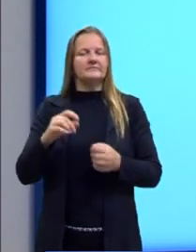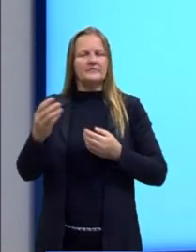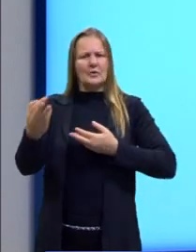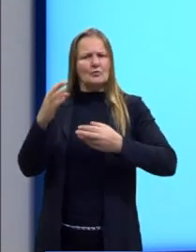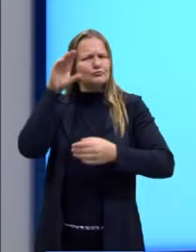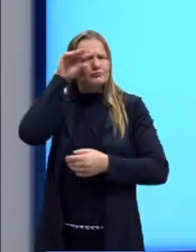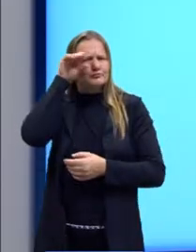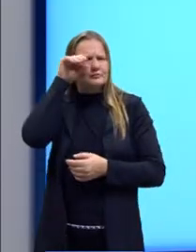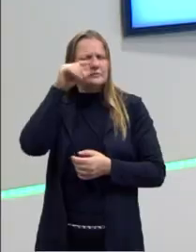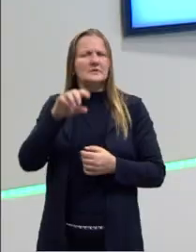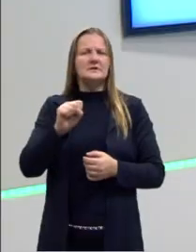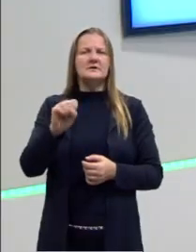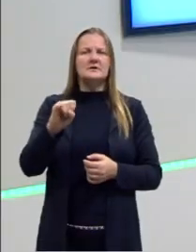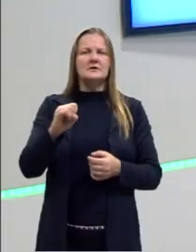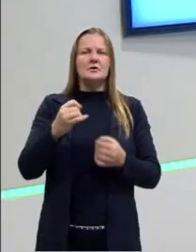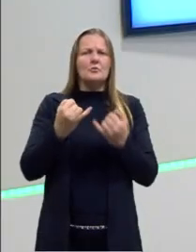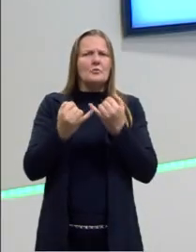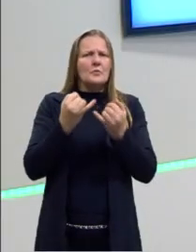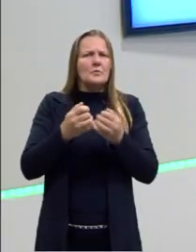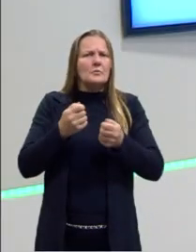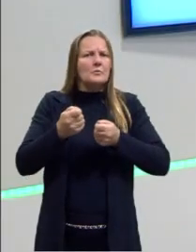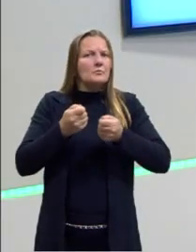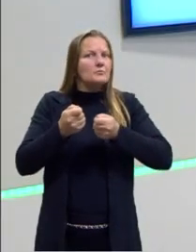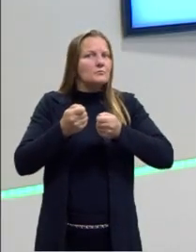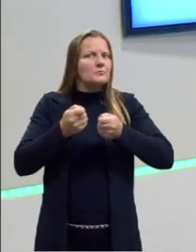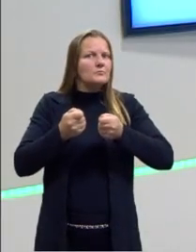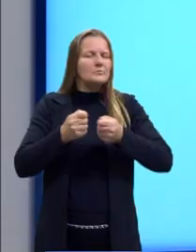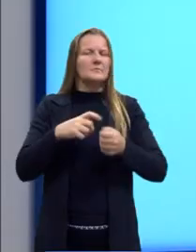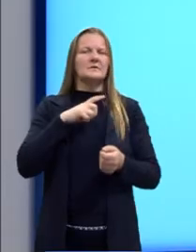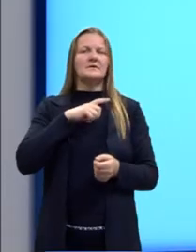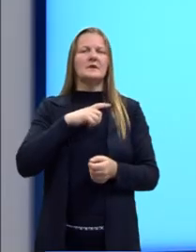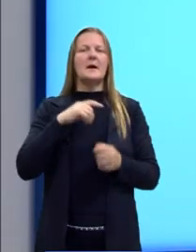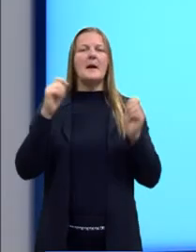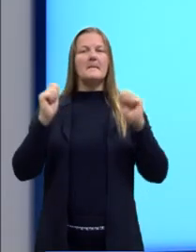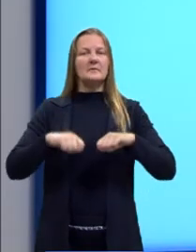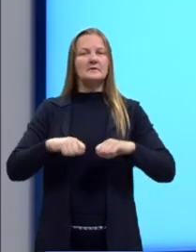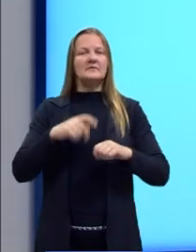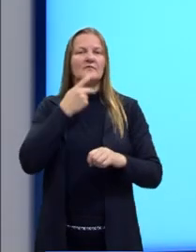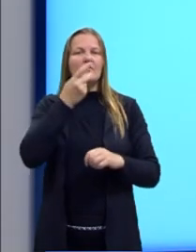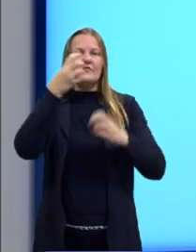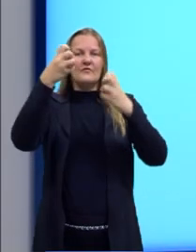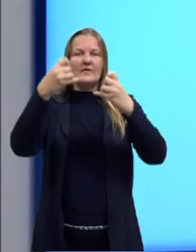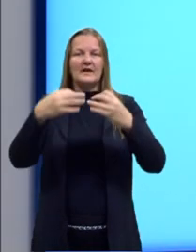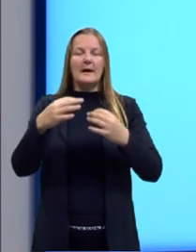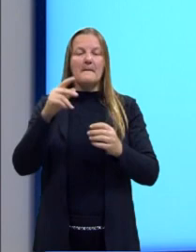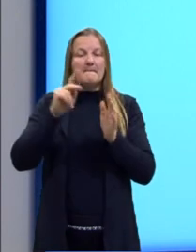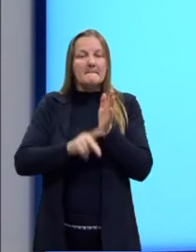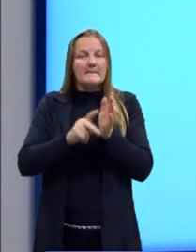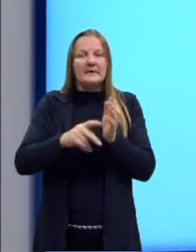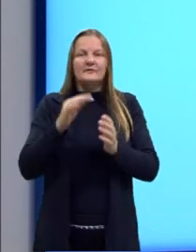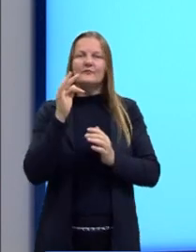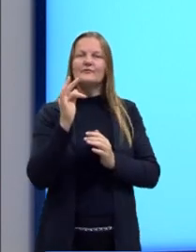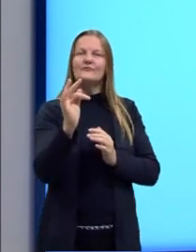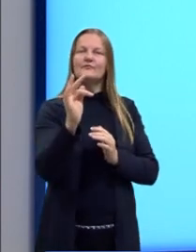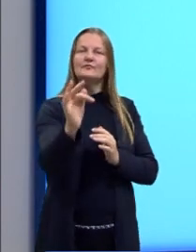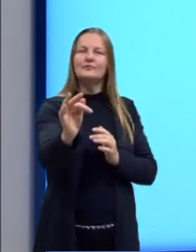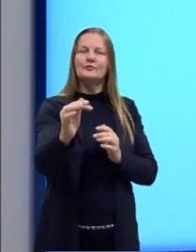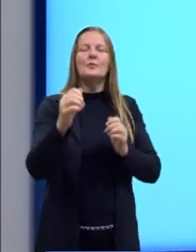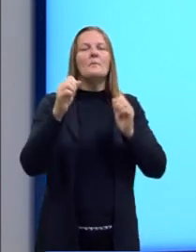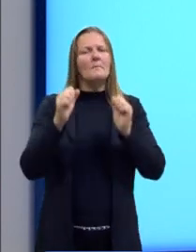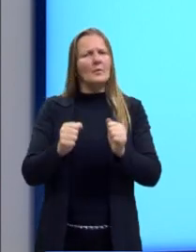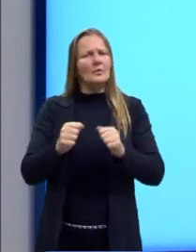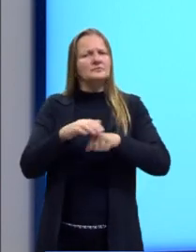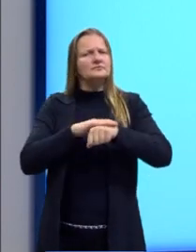que nessas condicionais condicionais aqui, eu posso tanto falar de planos futuros, como eu posso